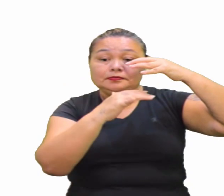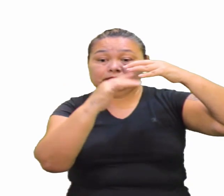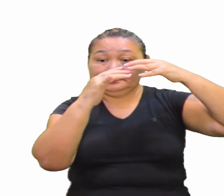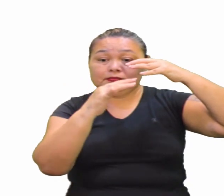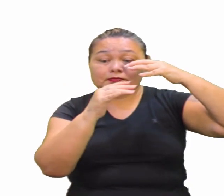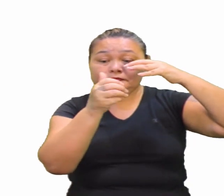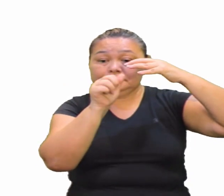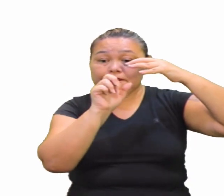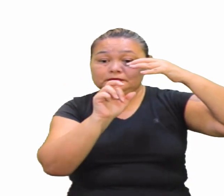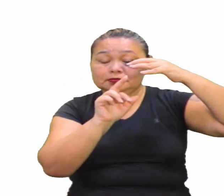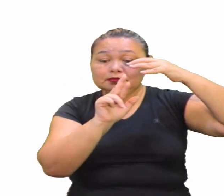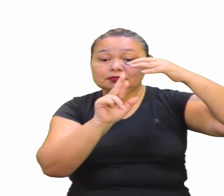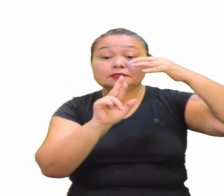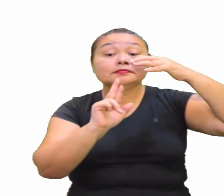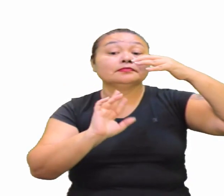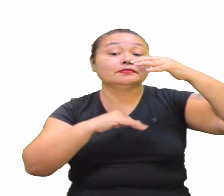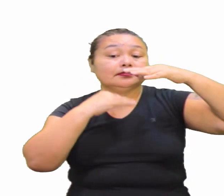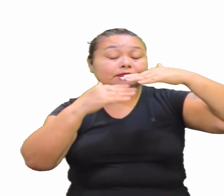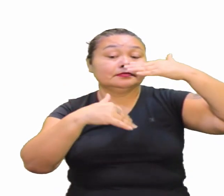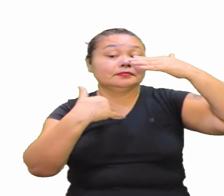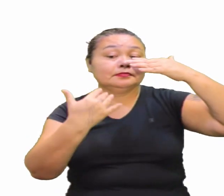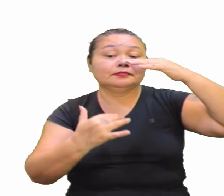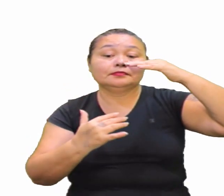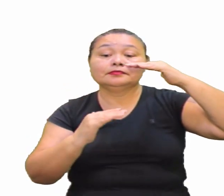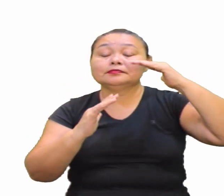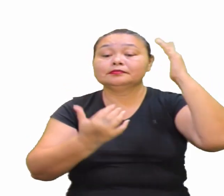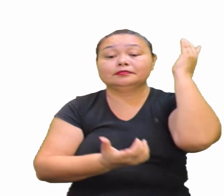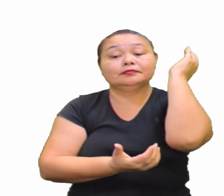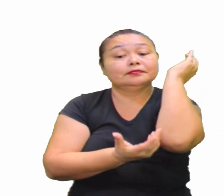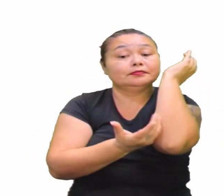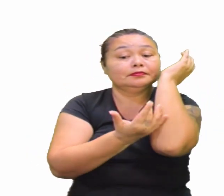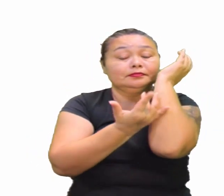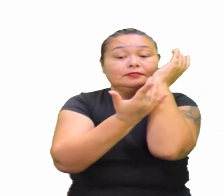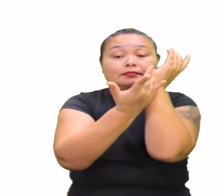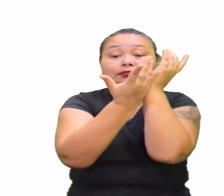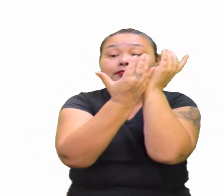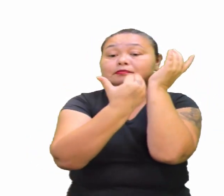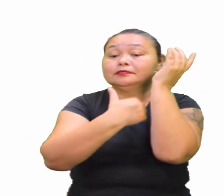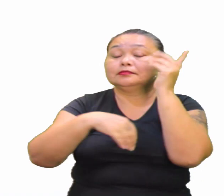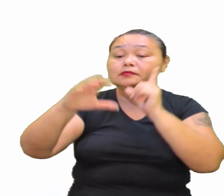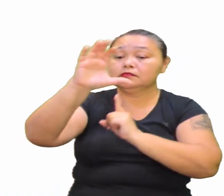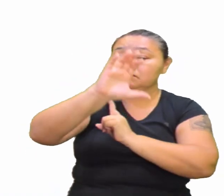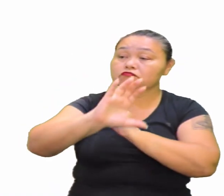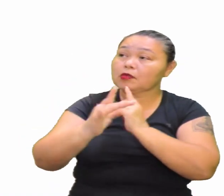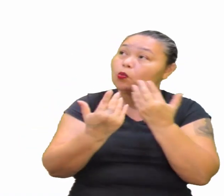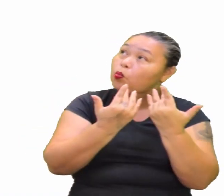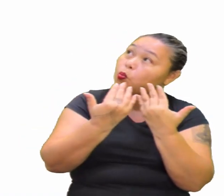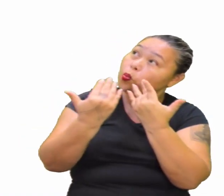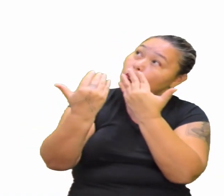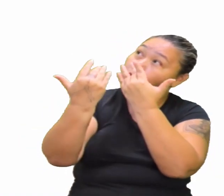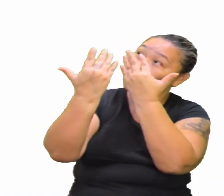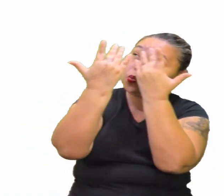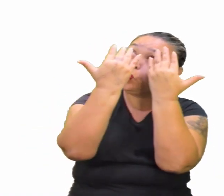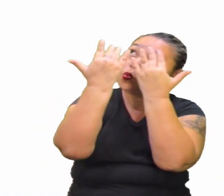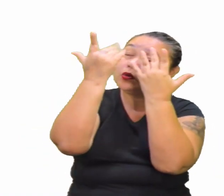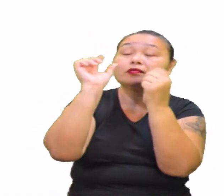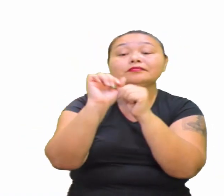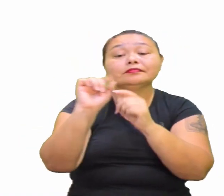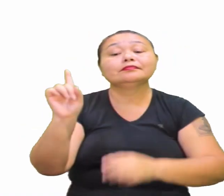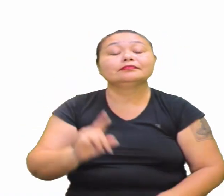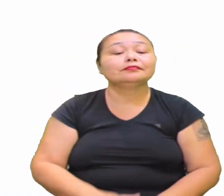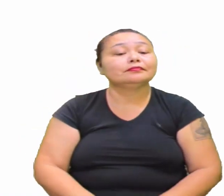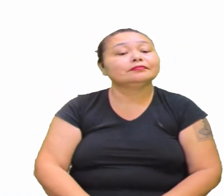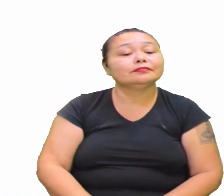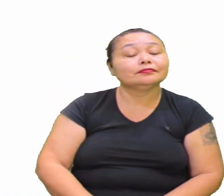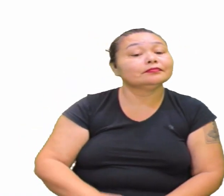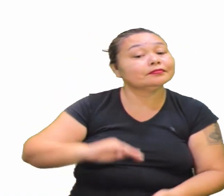deve Justamente ao que? Ao processo de queimadas Monóxido de carbono Carbono Que é emitido Para